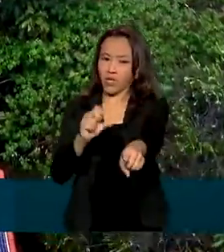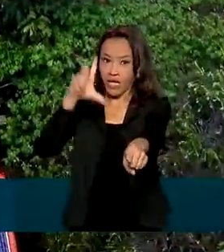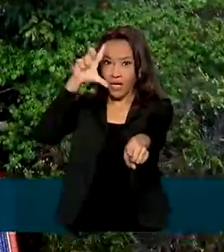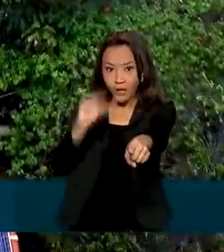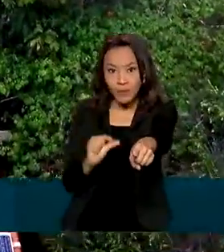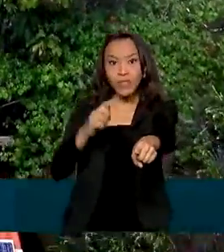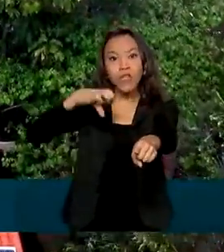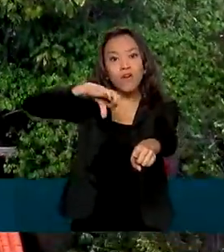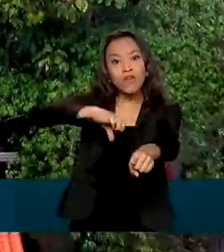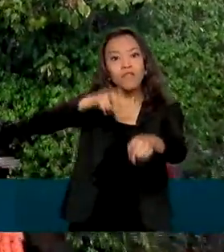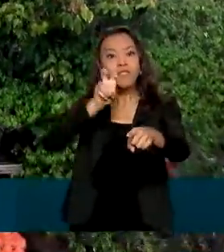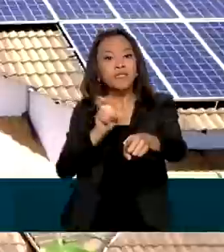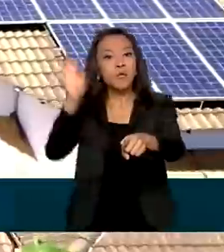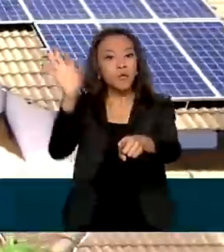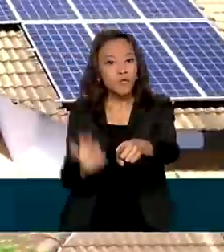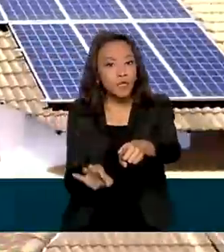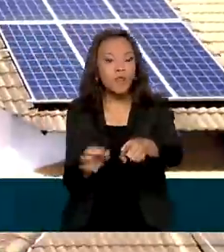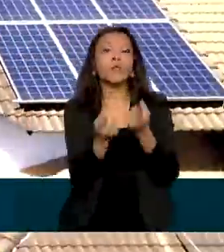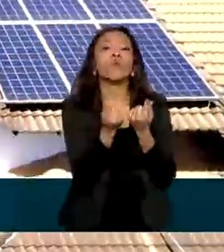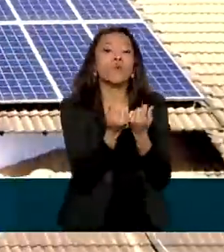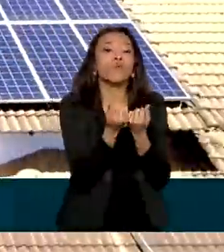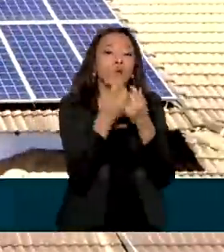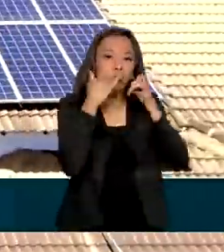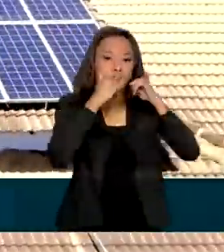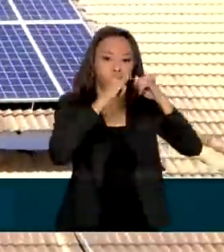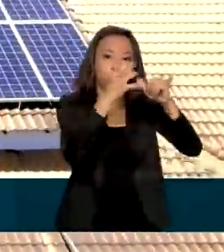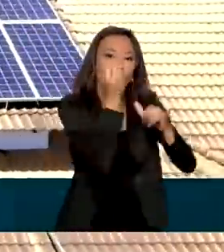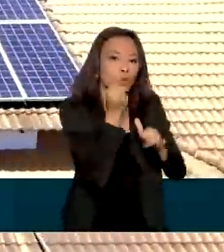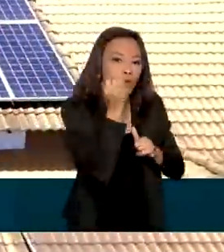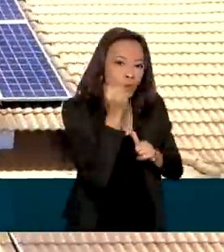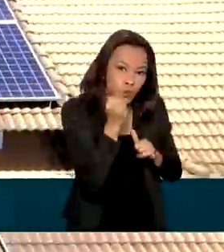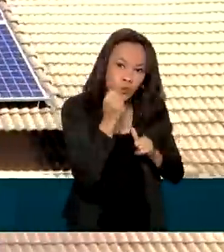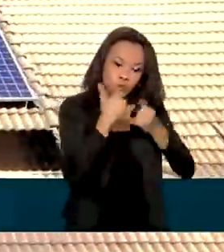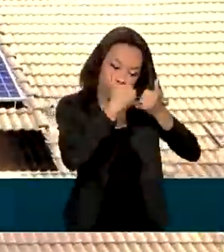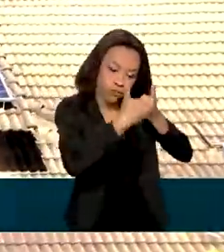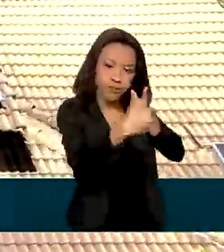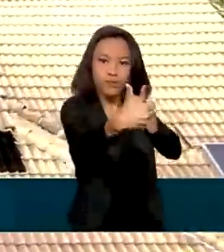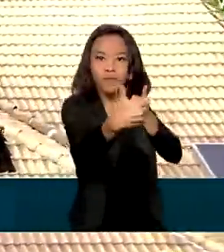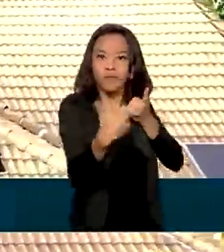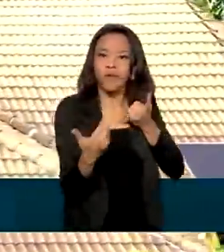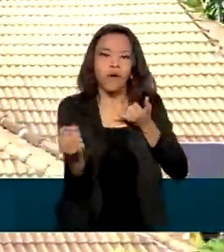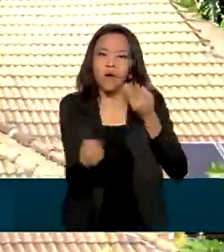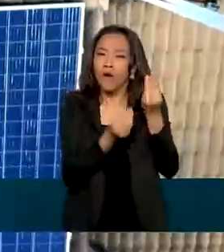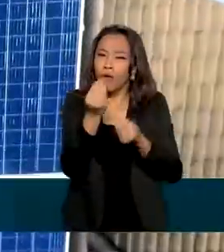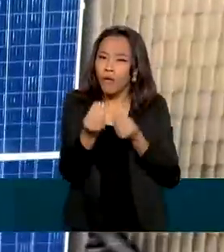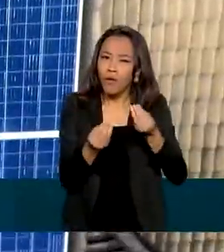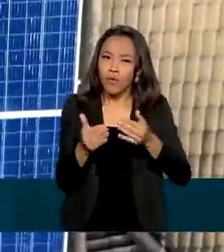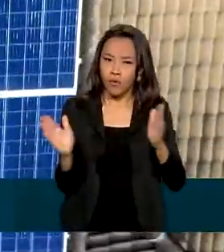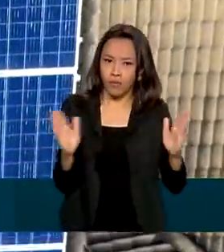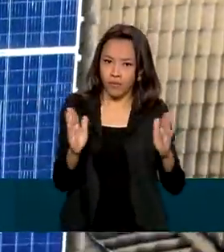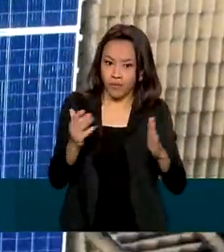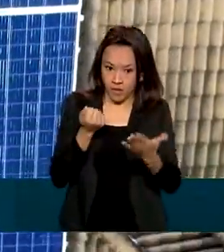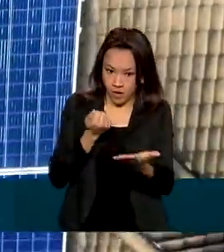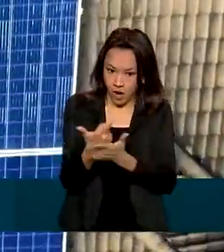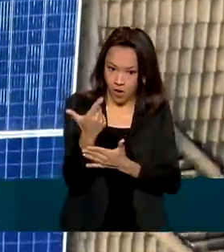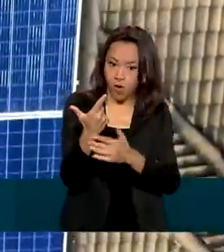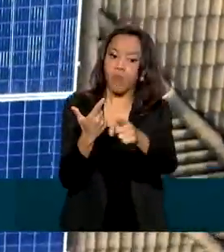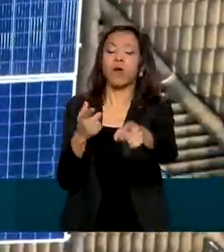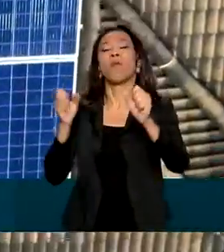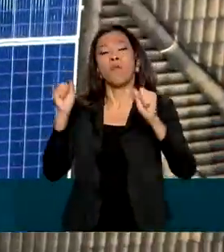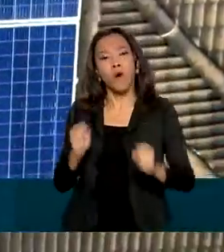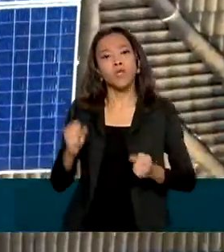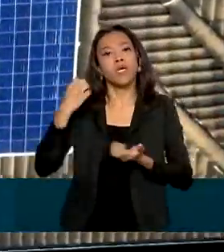95% o valor da tarifa mensal de consumo. O financiamento para aquisição das placas solares poderá ser